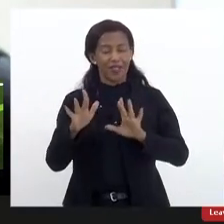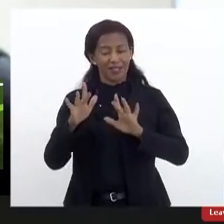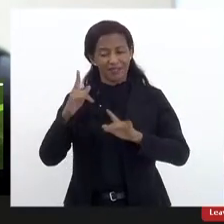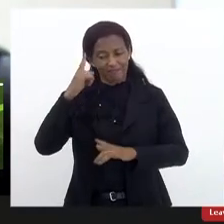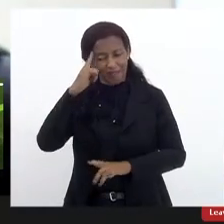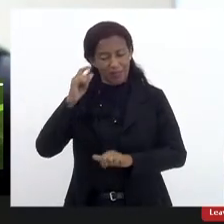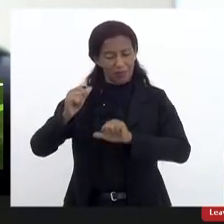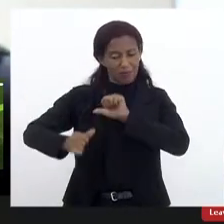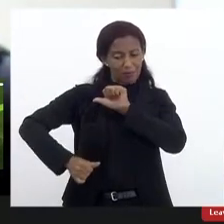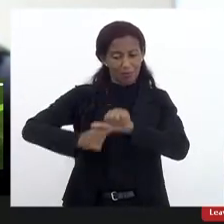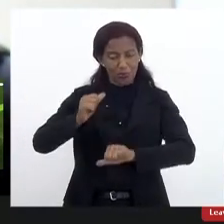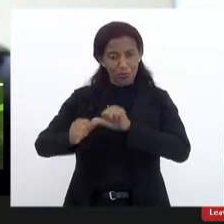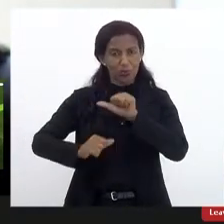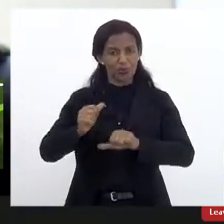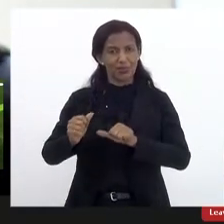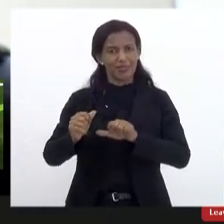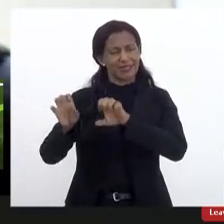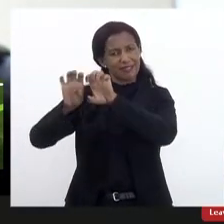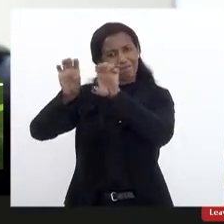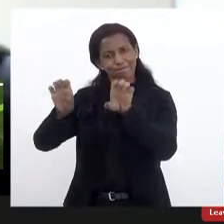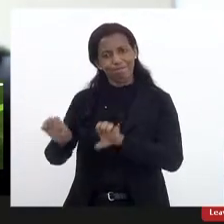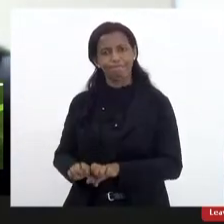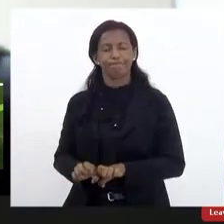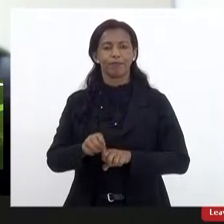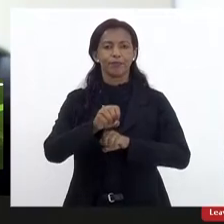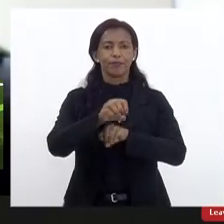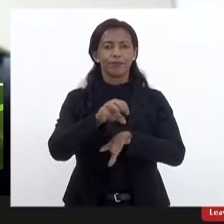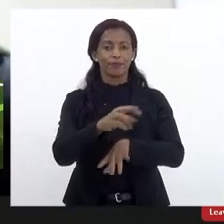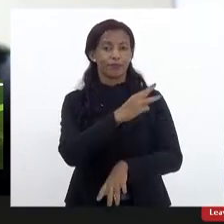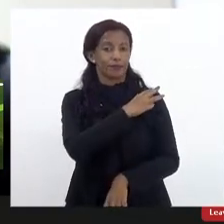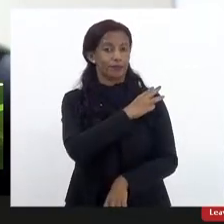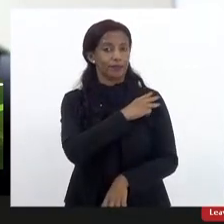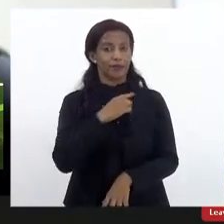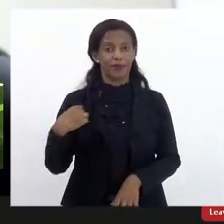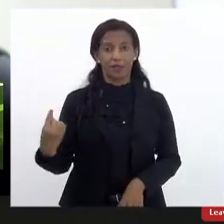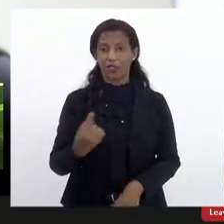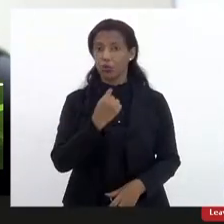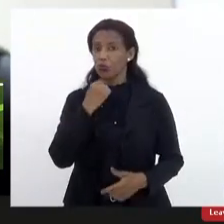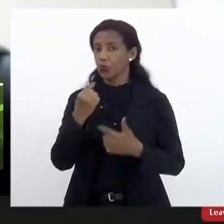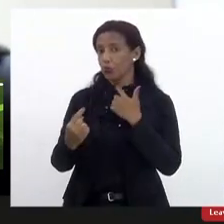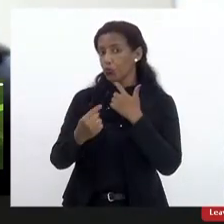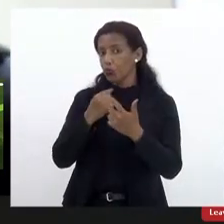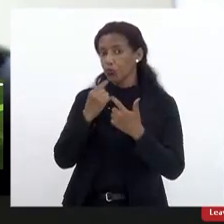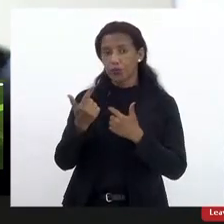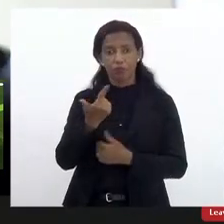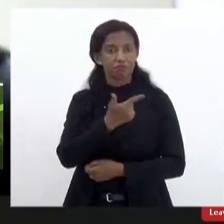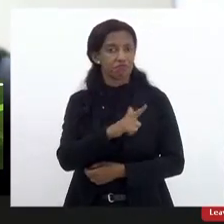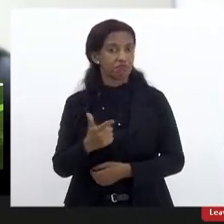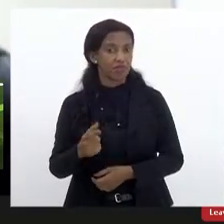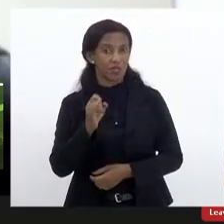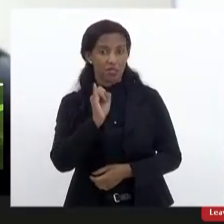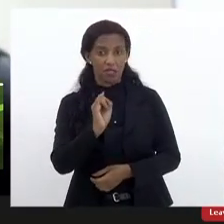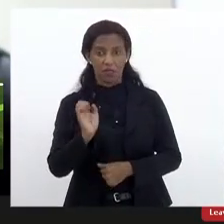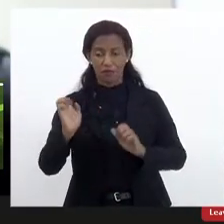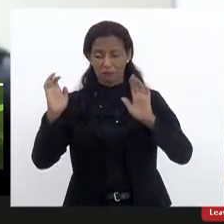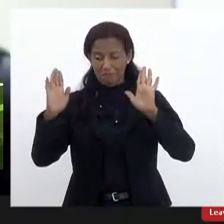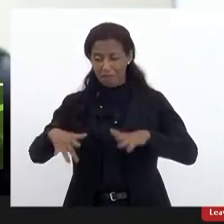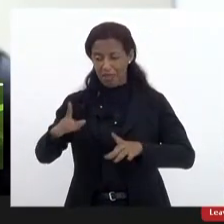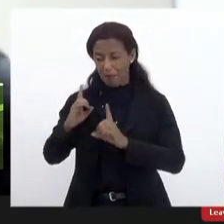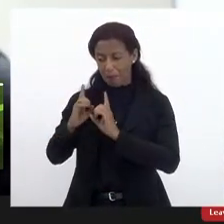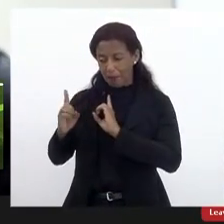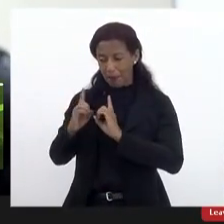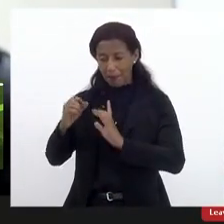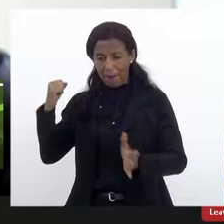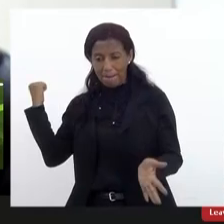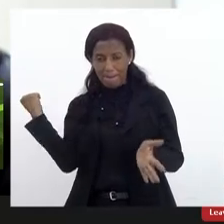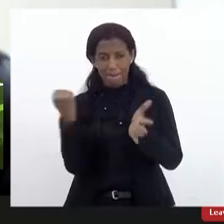mudança tão drástica na estruturação do nosso ensino médio, que a gente não tem dúvida que se não for bem debatida, pode ter